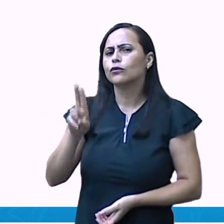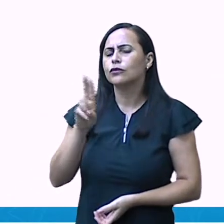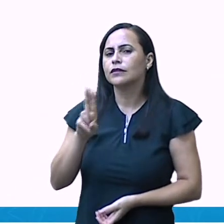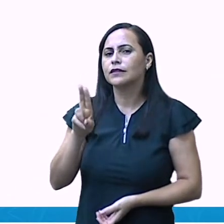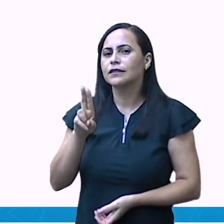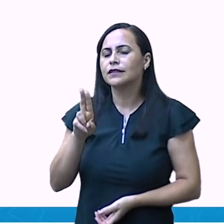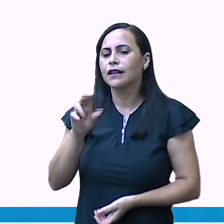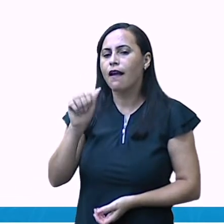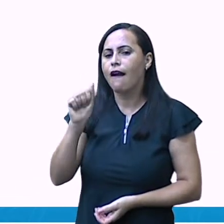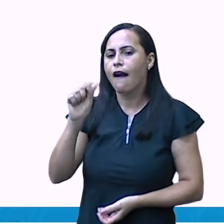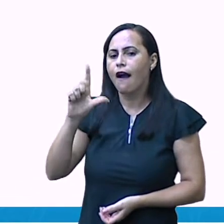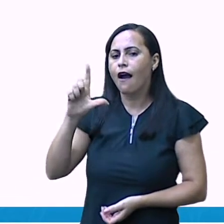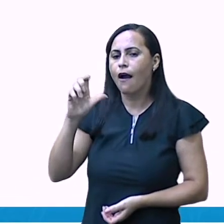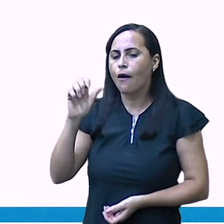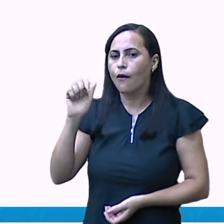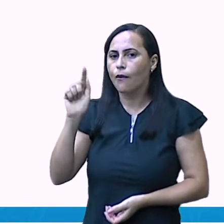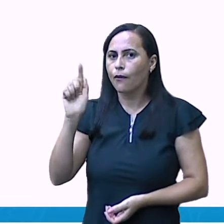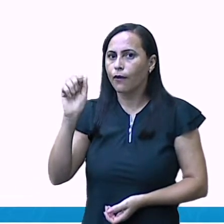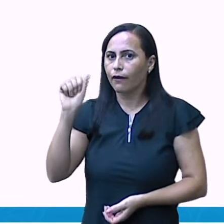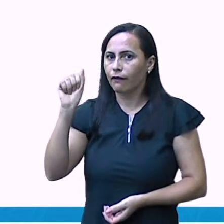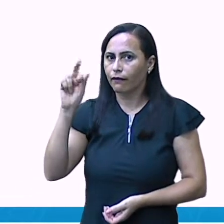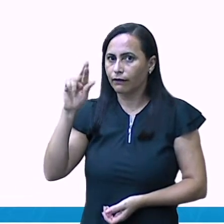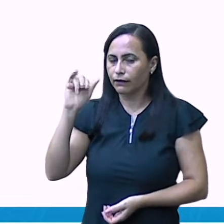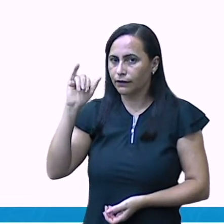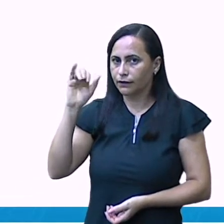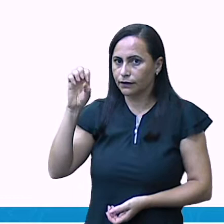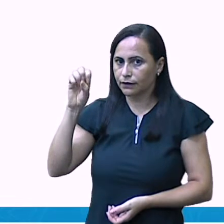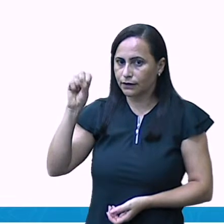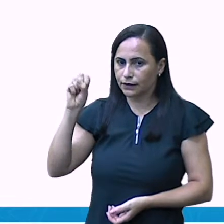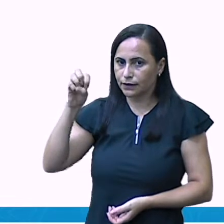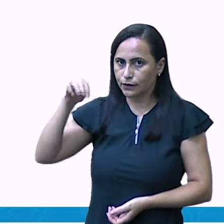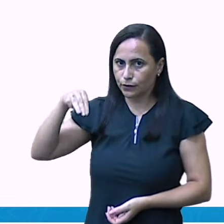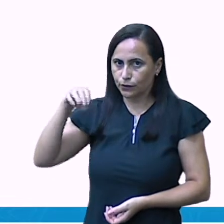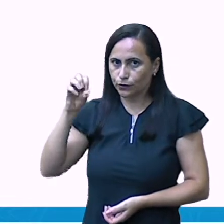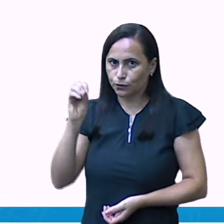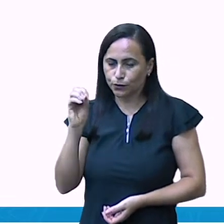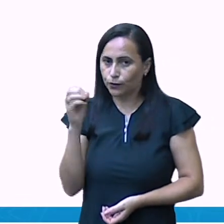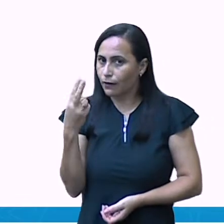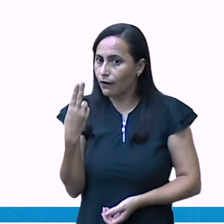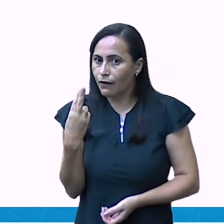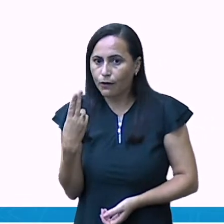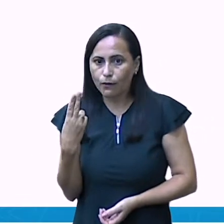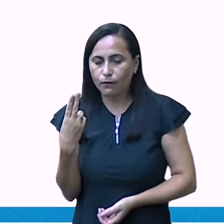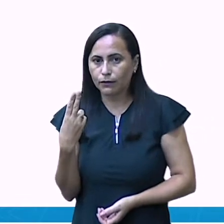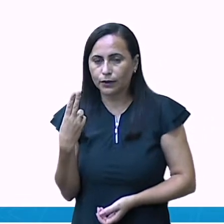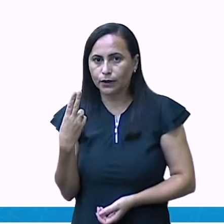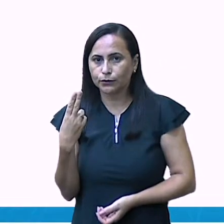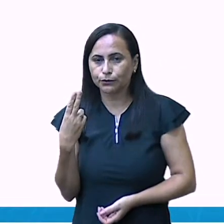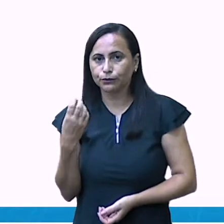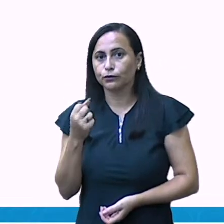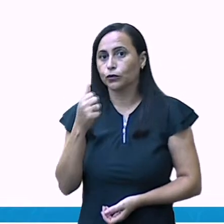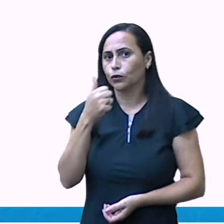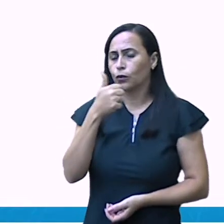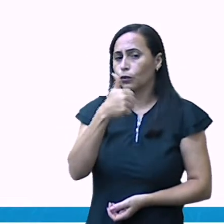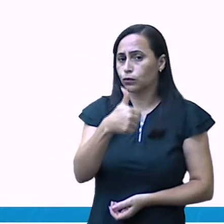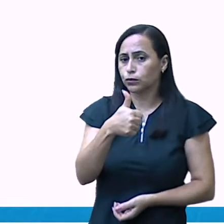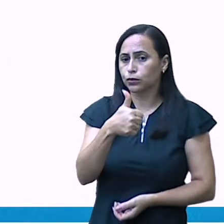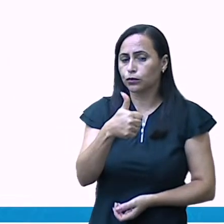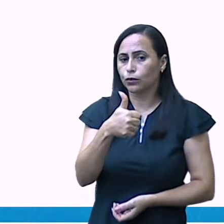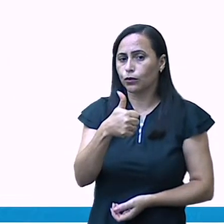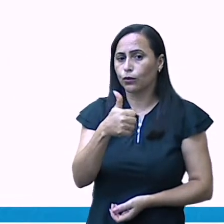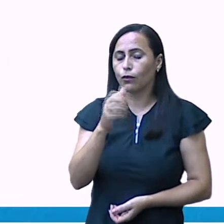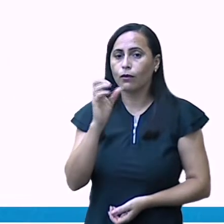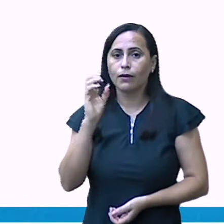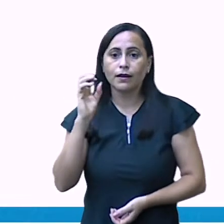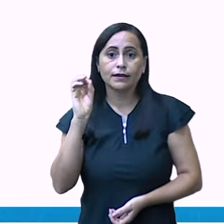algarismos para formar um número, olha. E os mesmos algarismos. Eu utilizei o algarismo 1 e 2